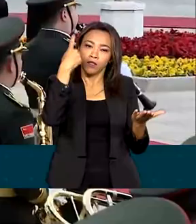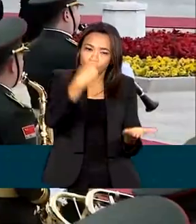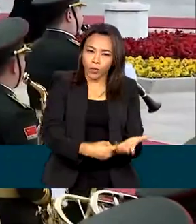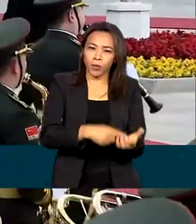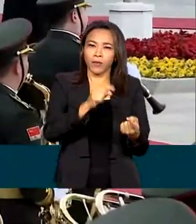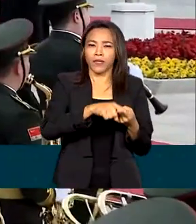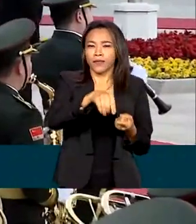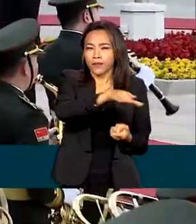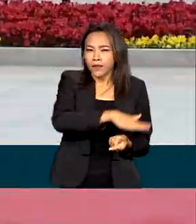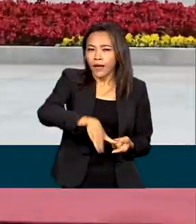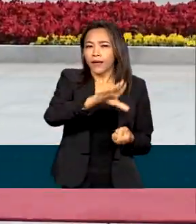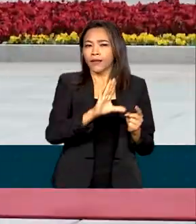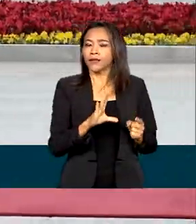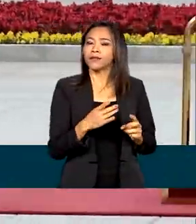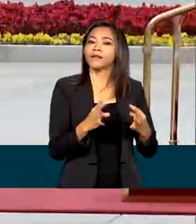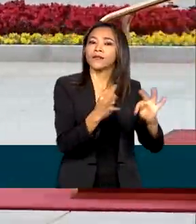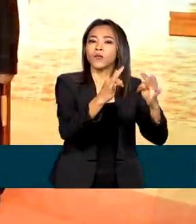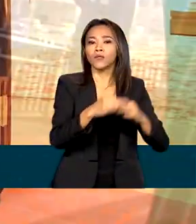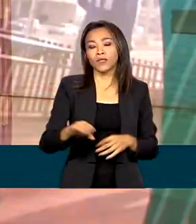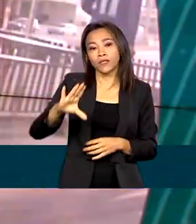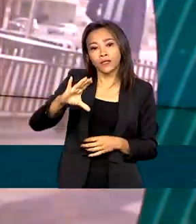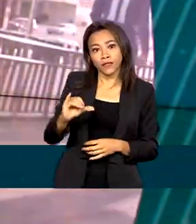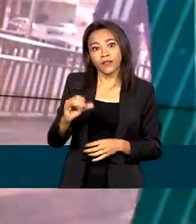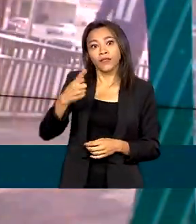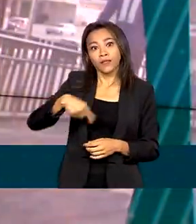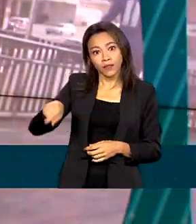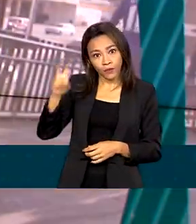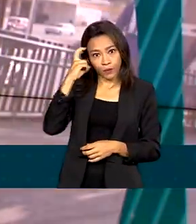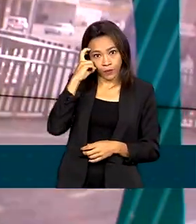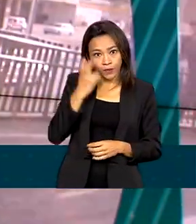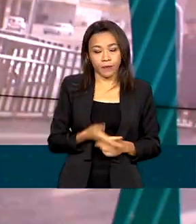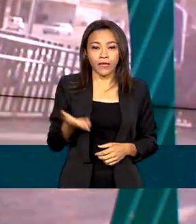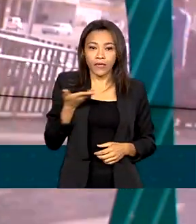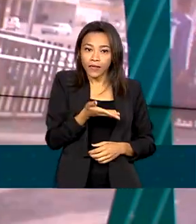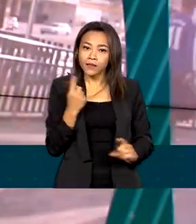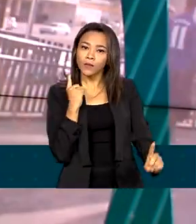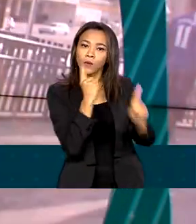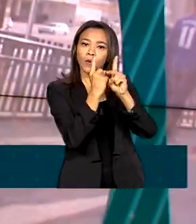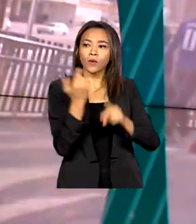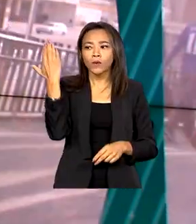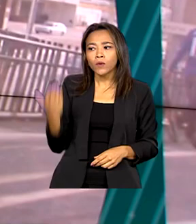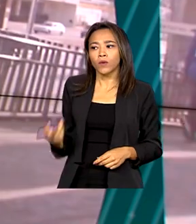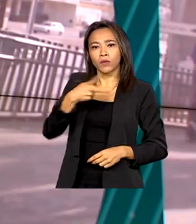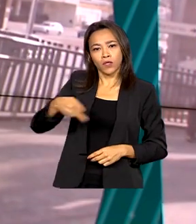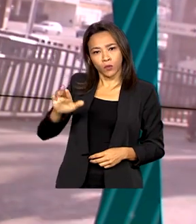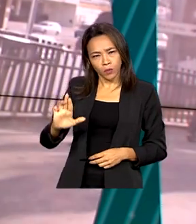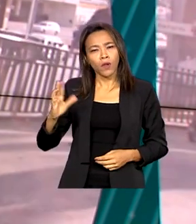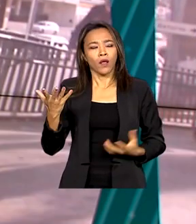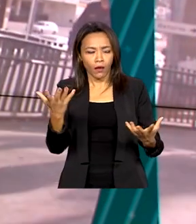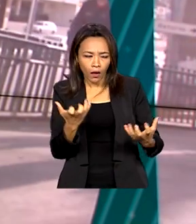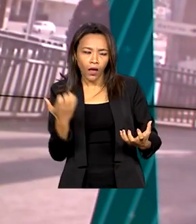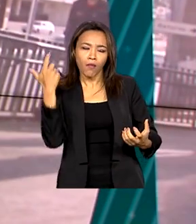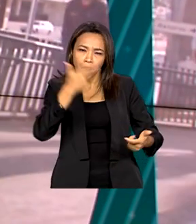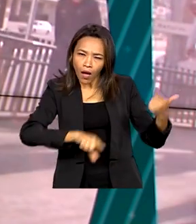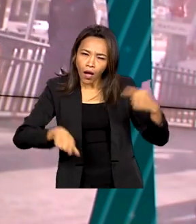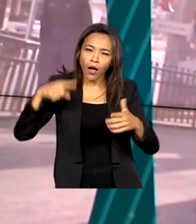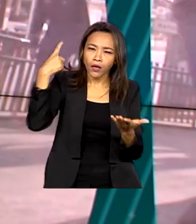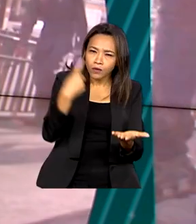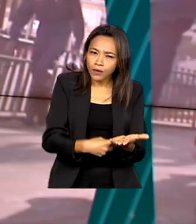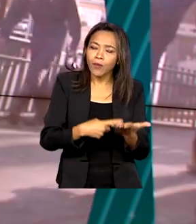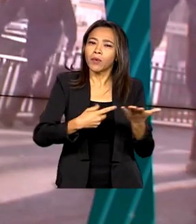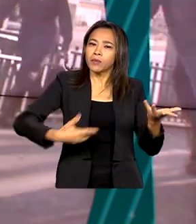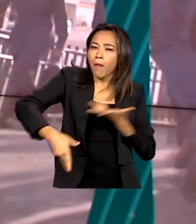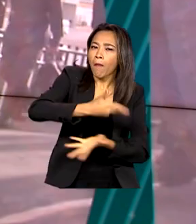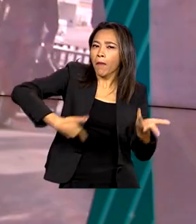tecnologia, economia e cultura. No encontro com o presidente chinês, Lula afirmou que quer ampliar as relações com o país